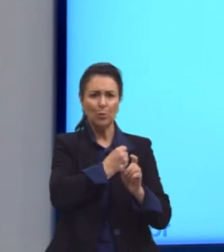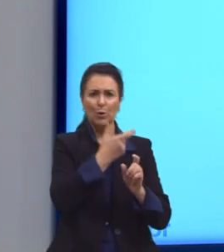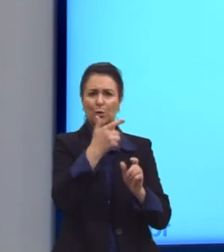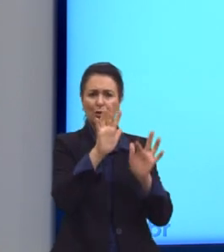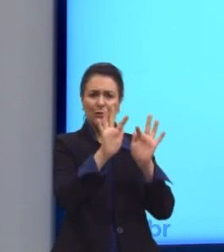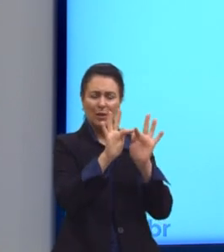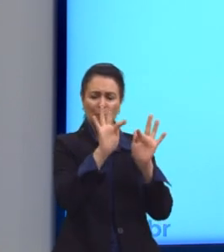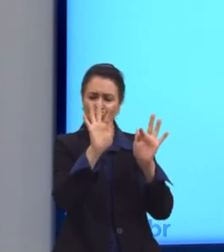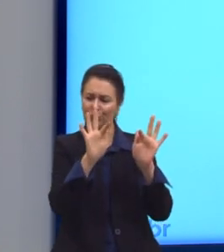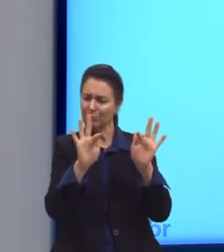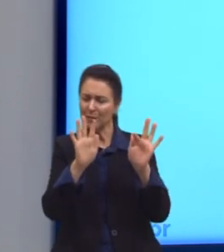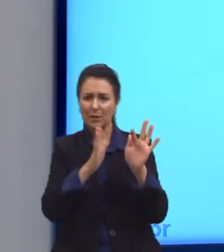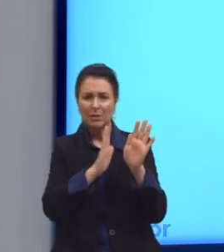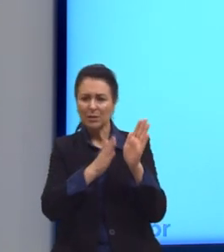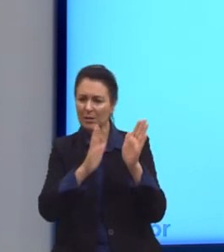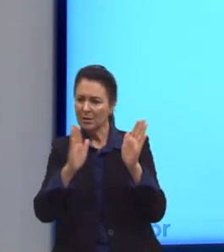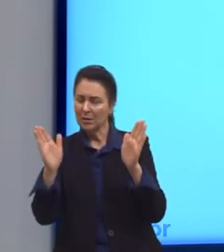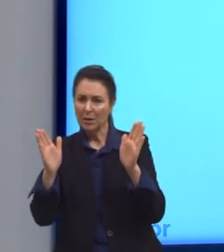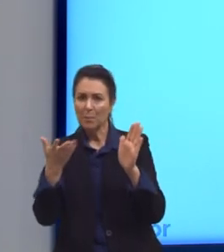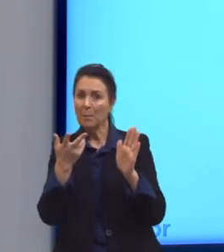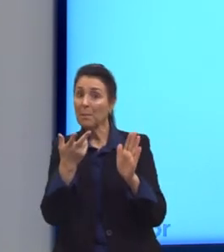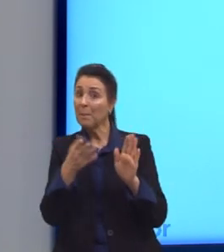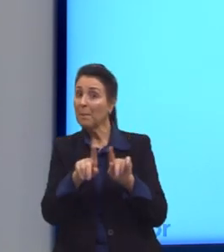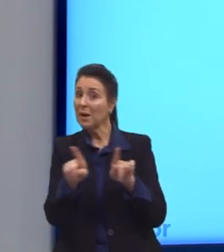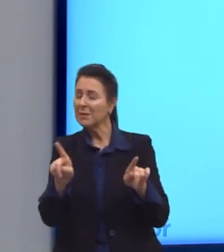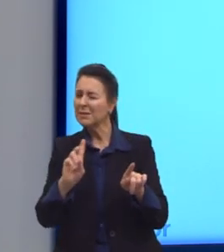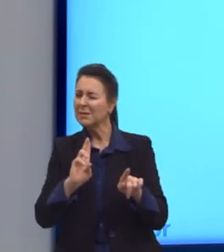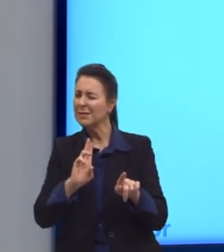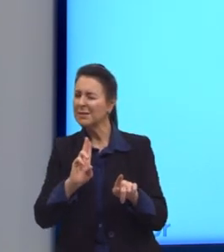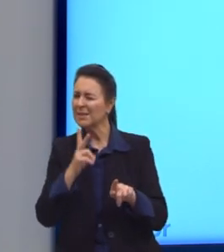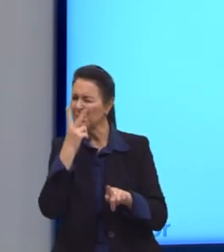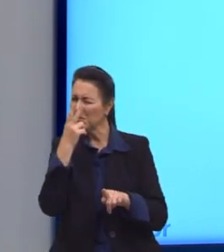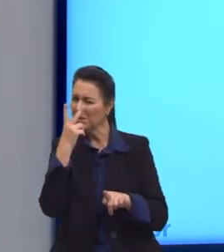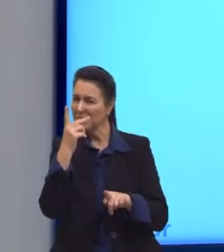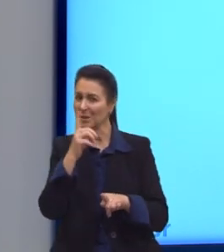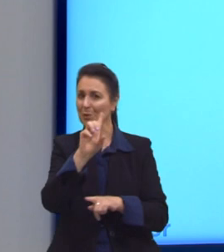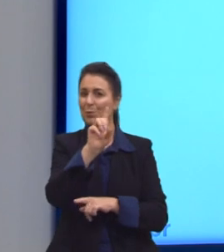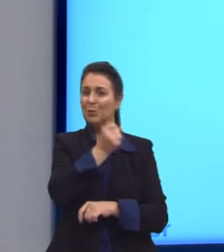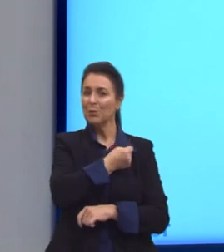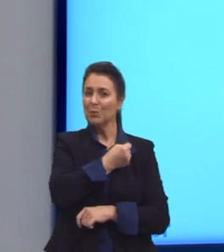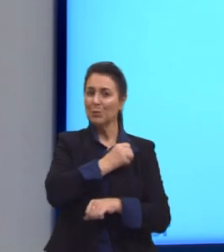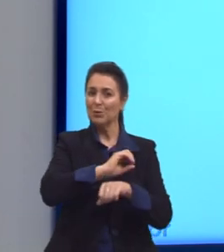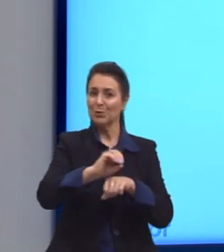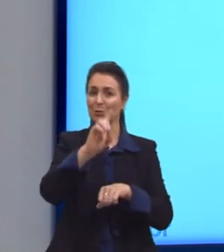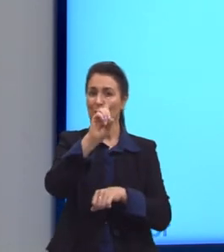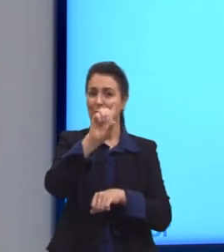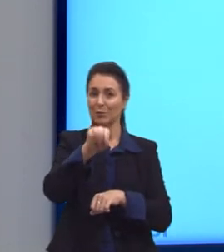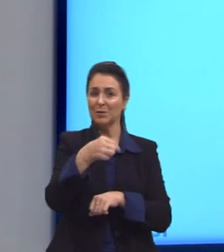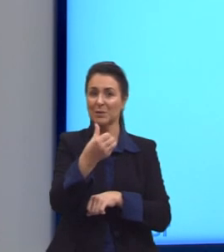consiste sempre na aproximação do número de ouro, 1,618.